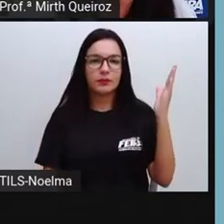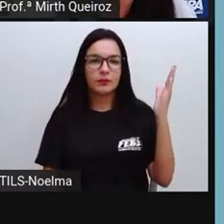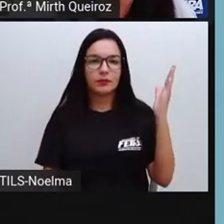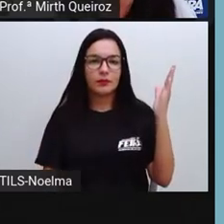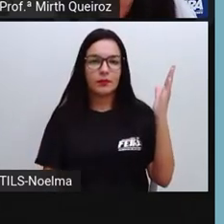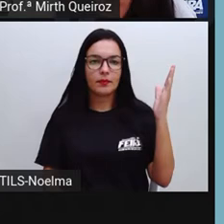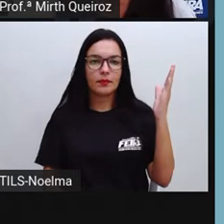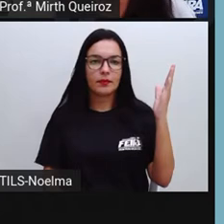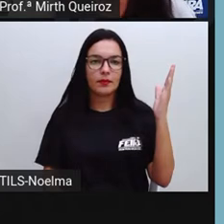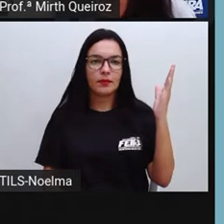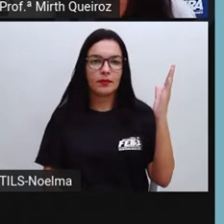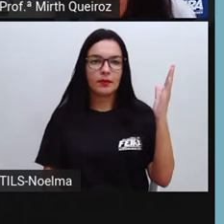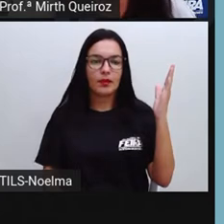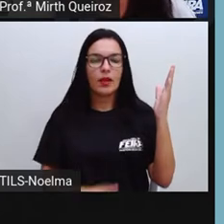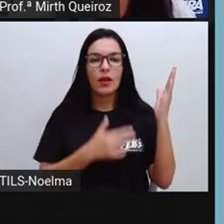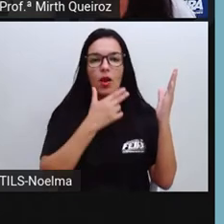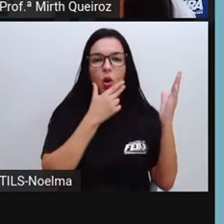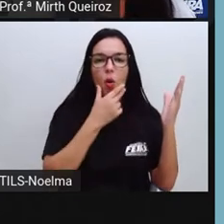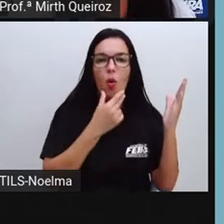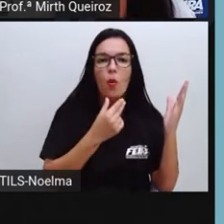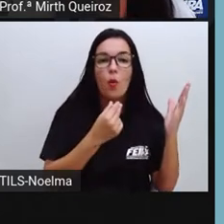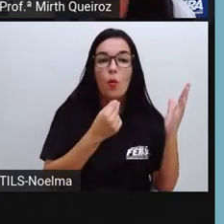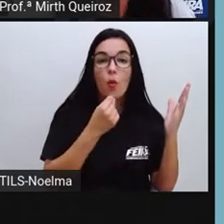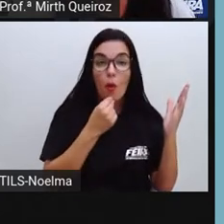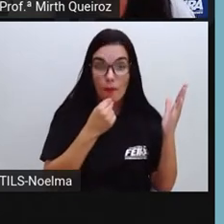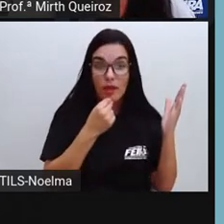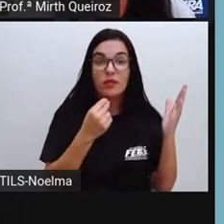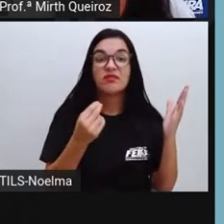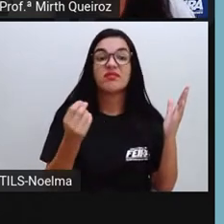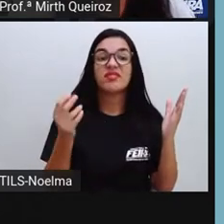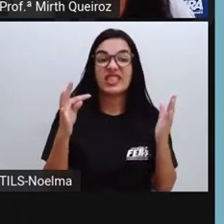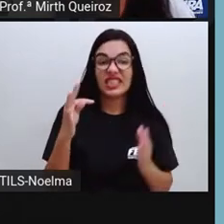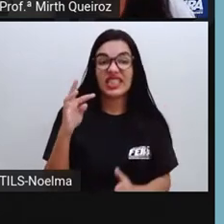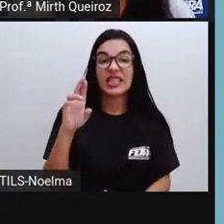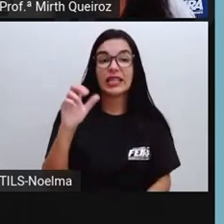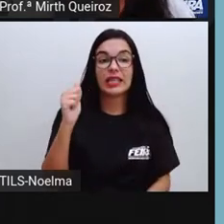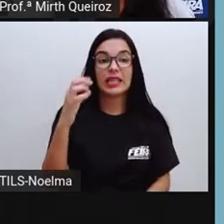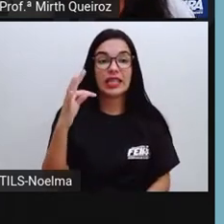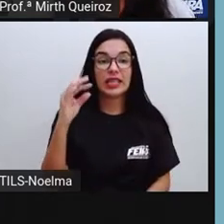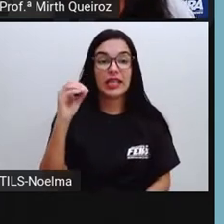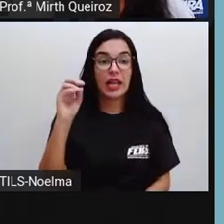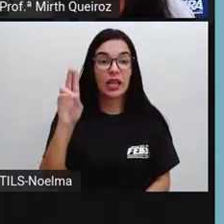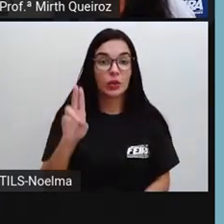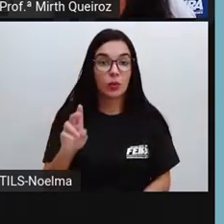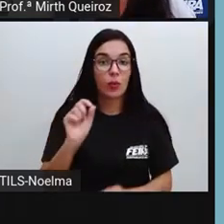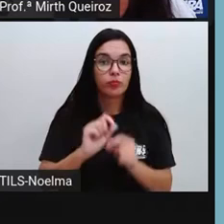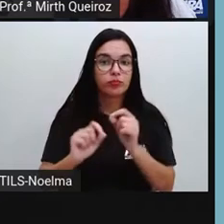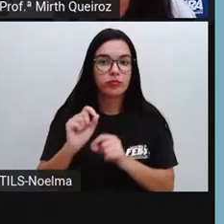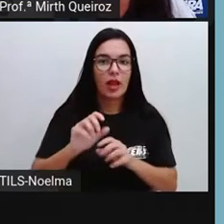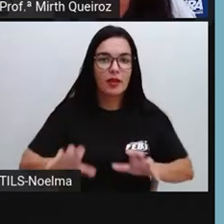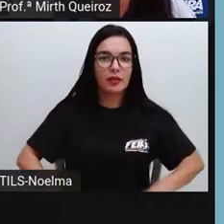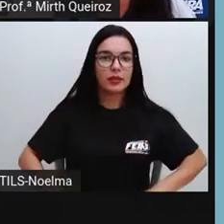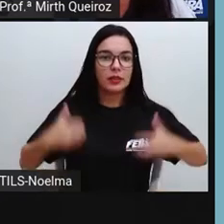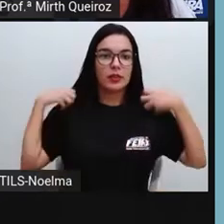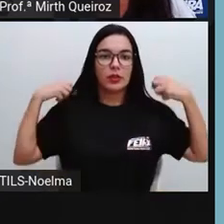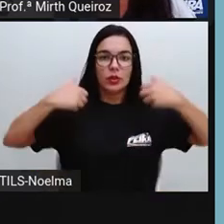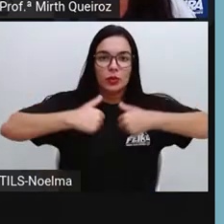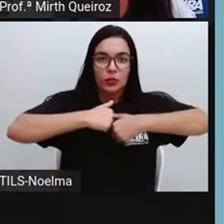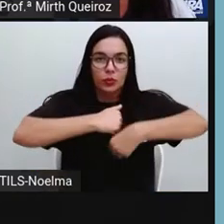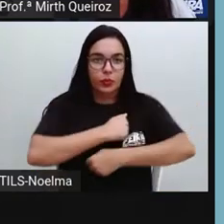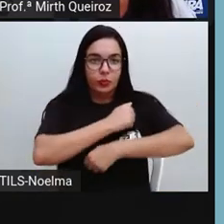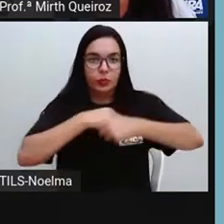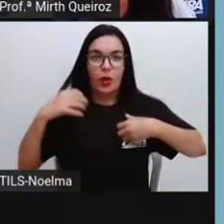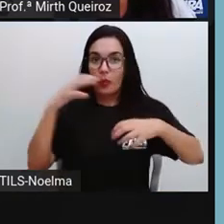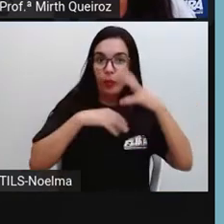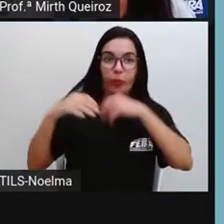O homem tratou de levantar imediatamente, vestiu-se às pressas e foi para a cozinha. Mas quando olhou dentro do